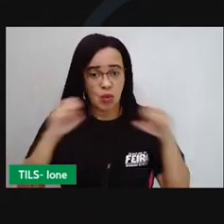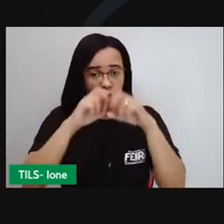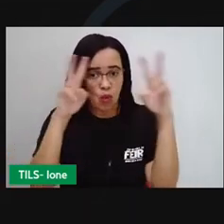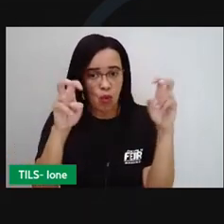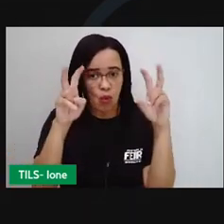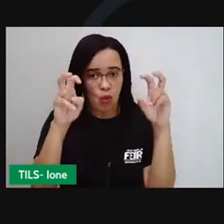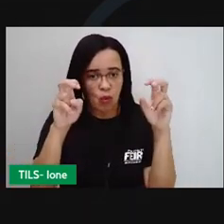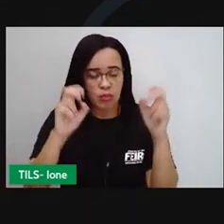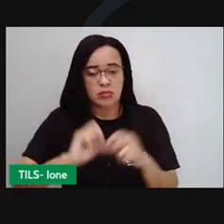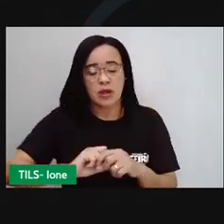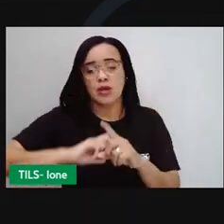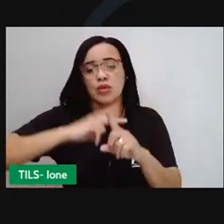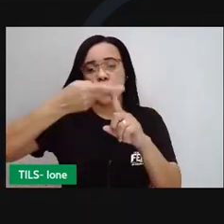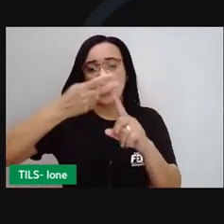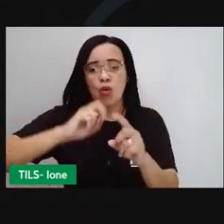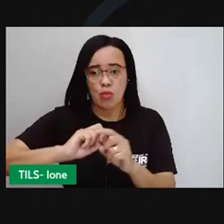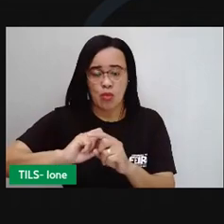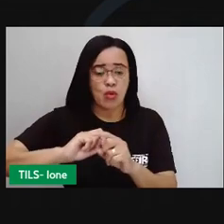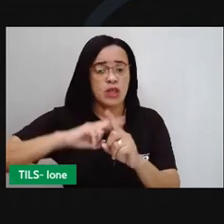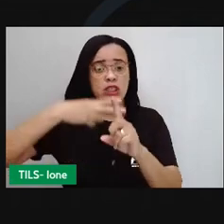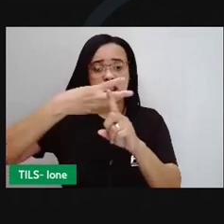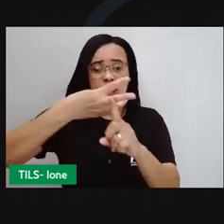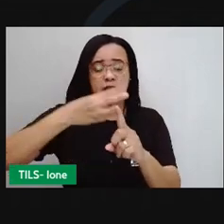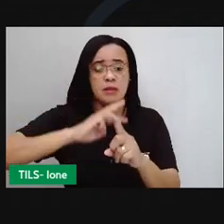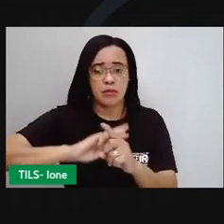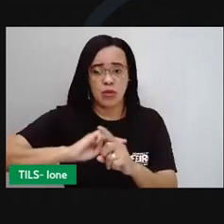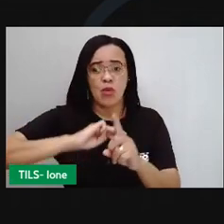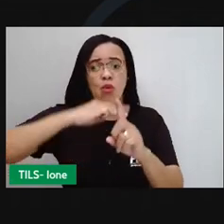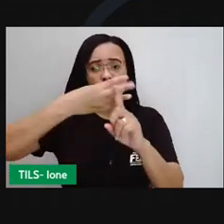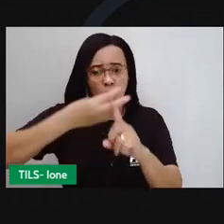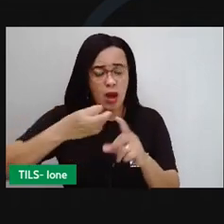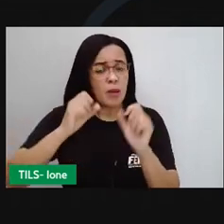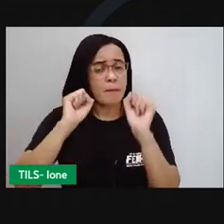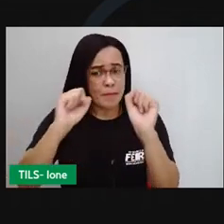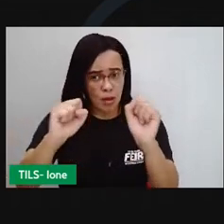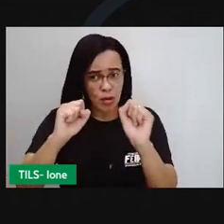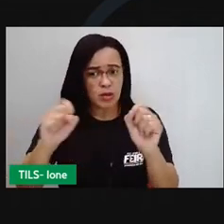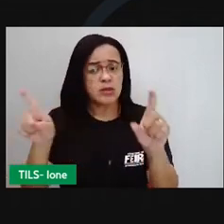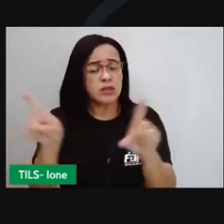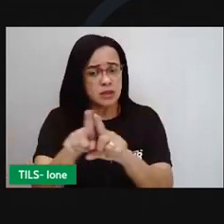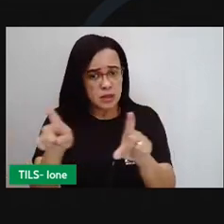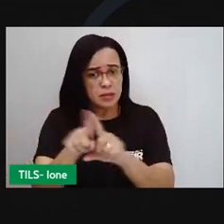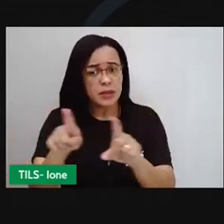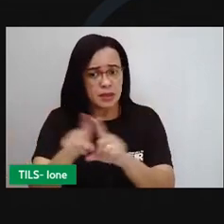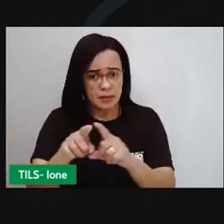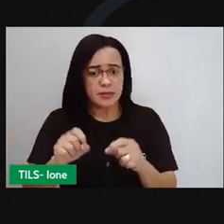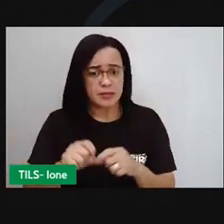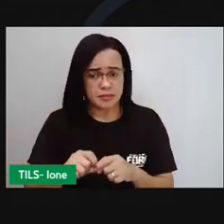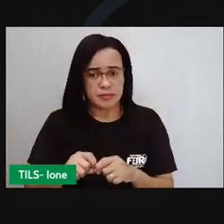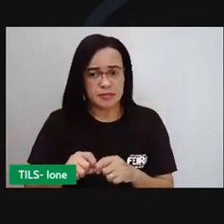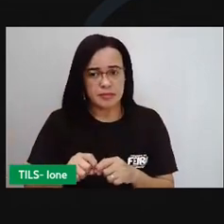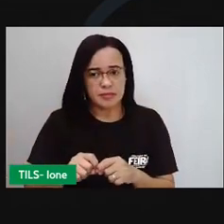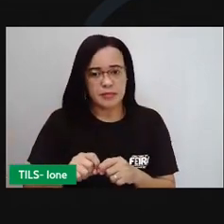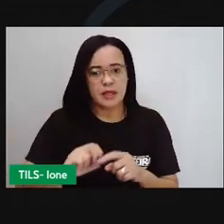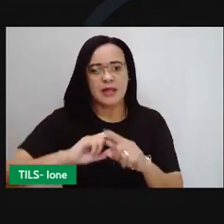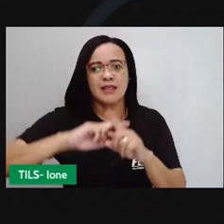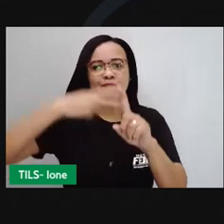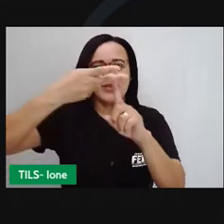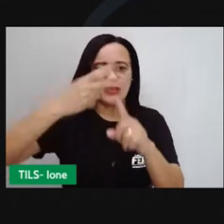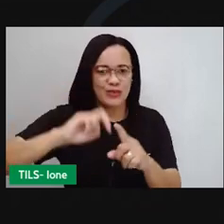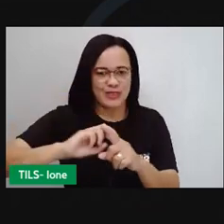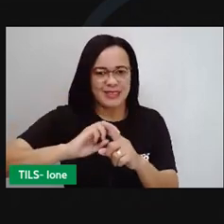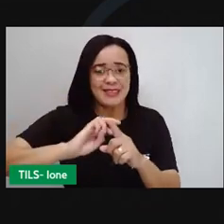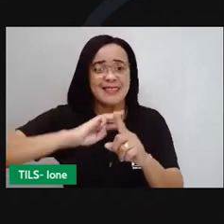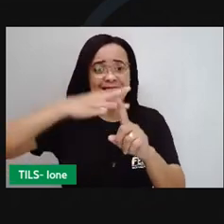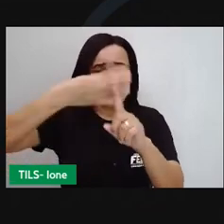triplo, quádruplo também podem aparecer no enunciado do problema. Se aparecer a palavra dobro,